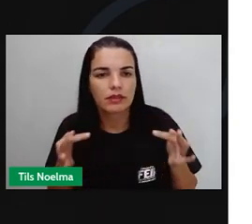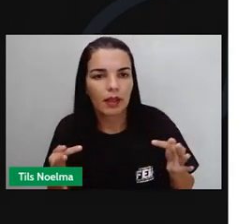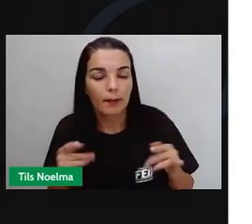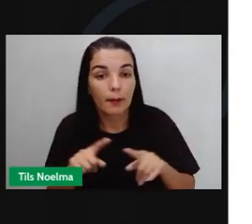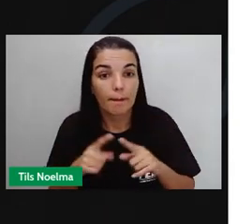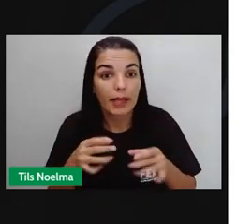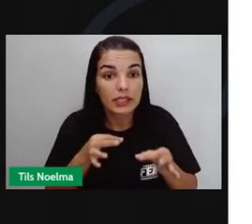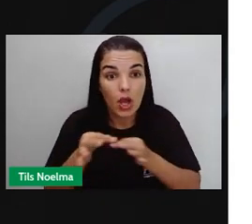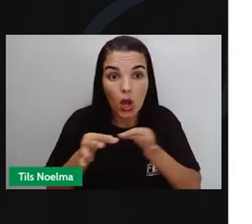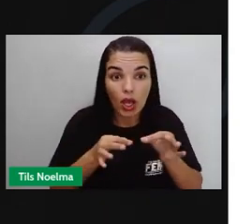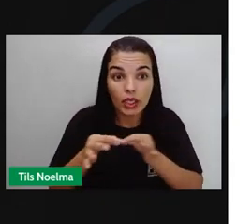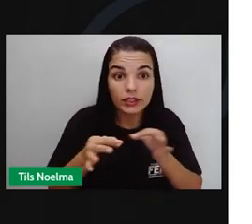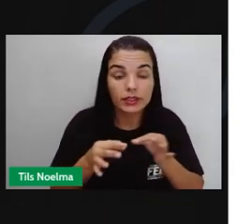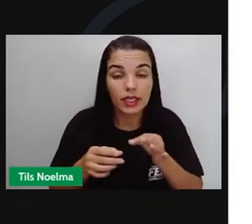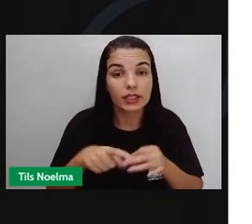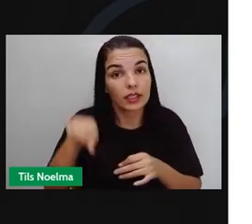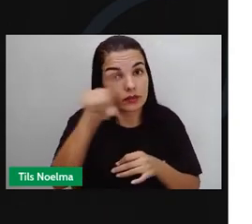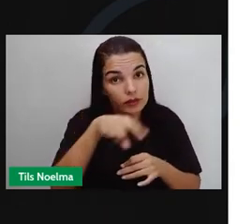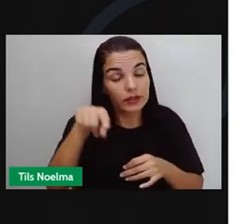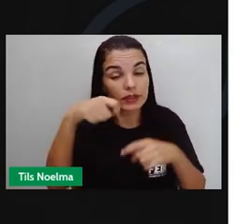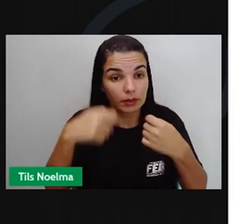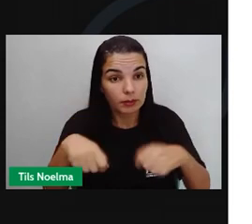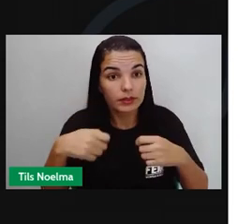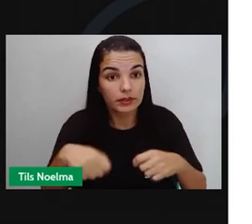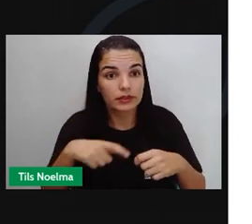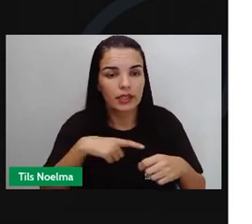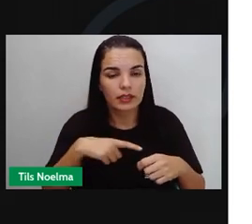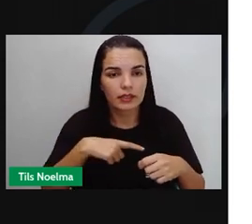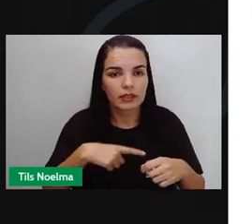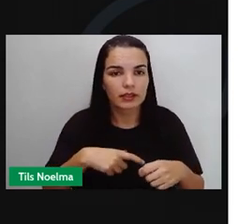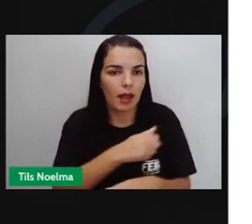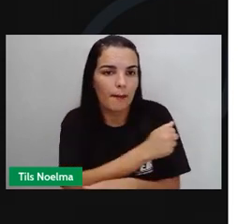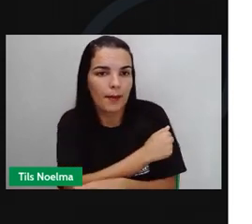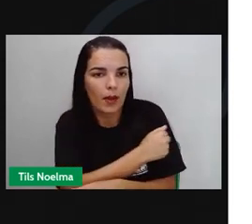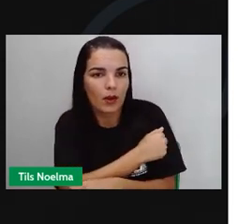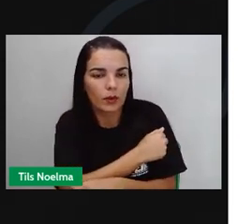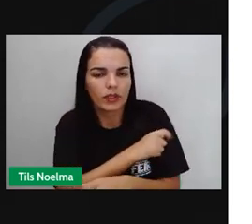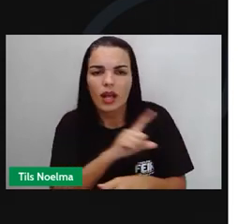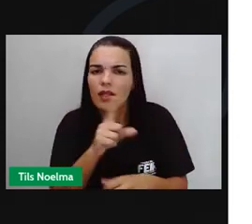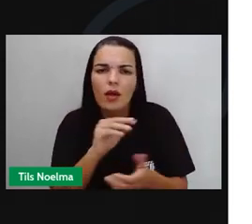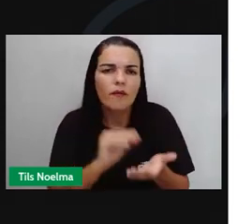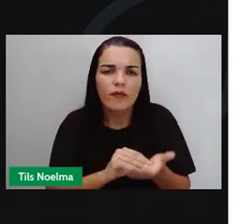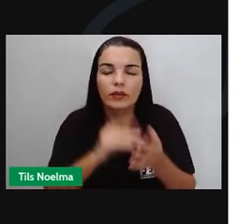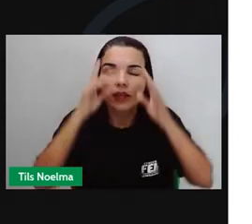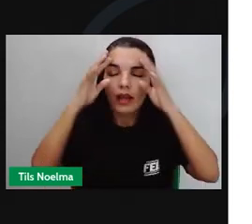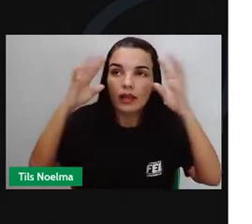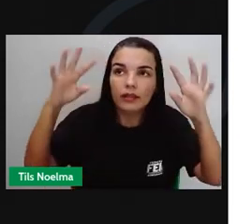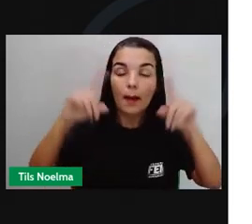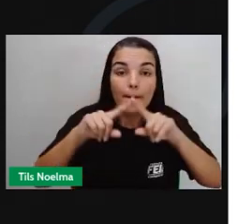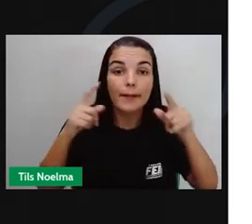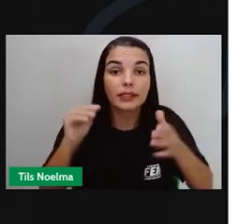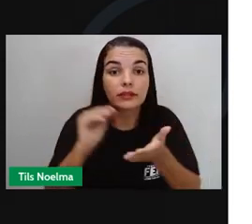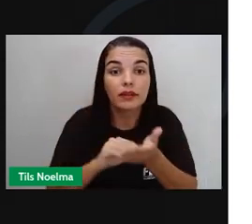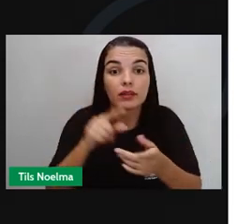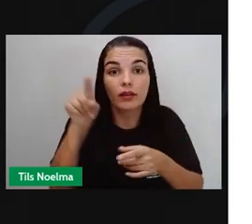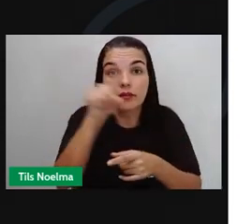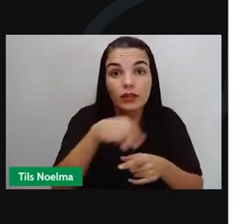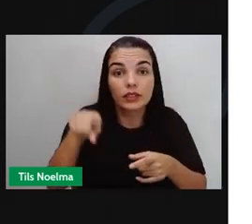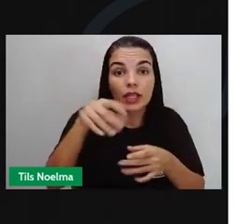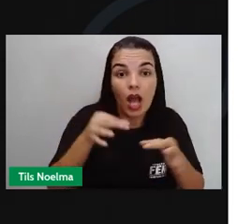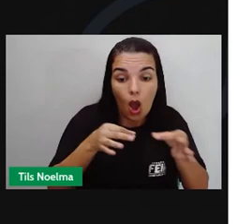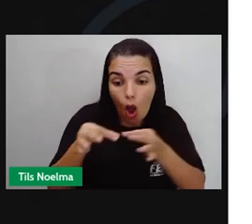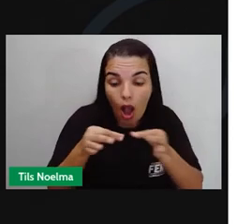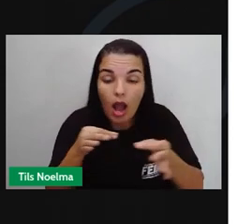organizada. Que eu acho que é isso que falta para os alunos. Não que falta criatividade. Mas falta organizar a